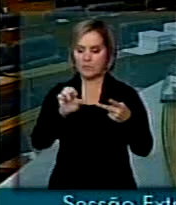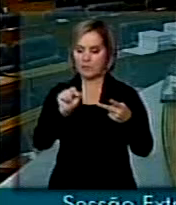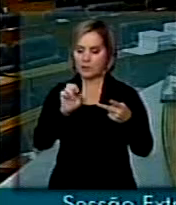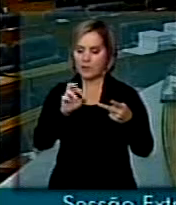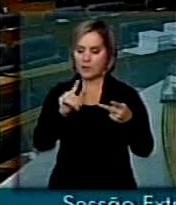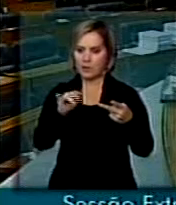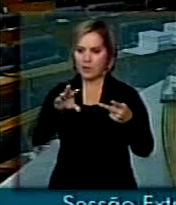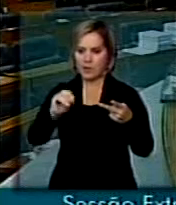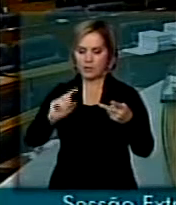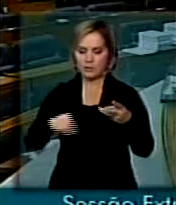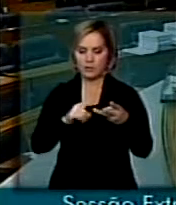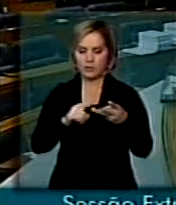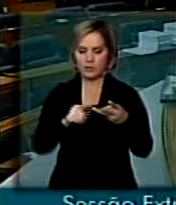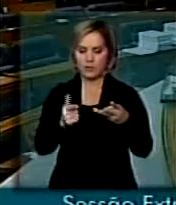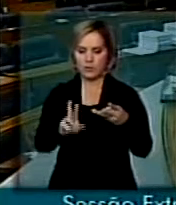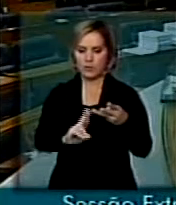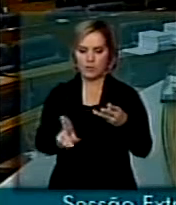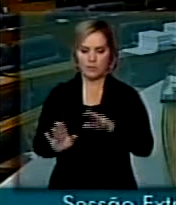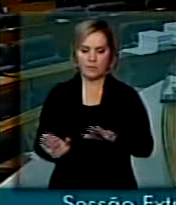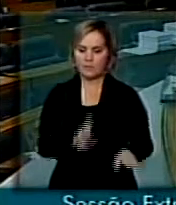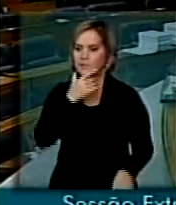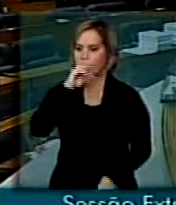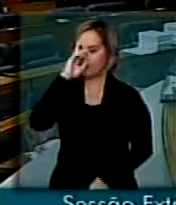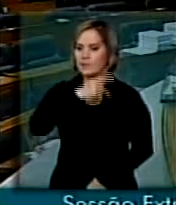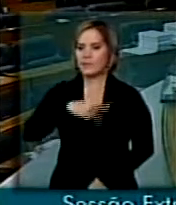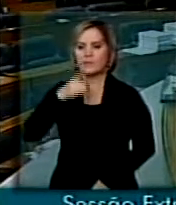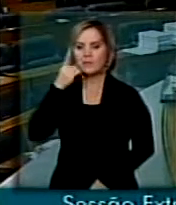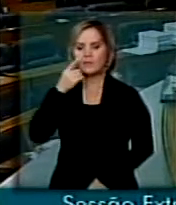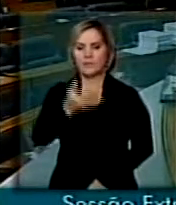Sr. Presidente, Sras. e Srs. Deputados,